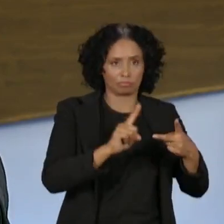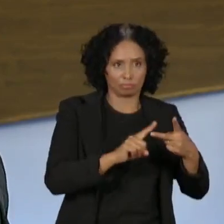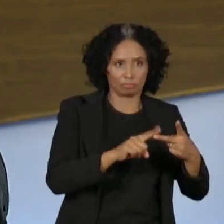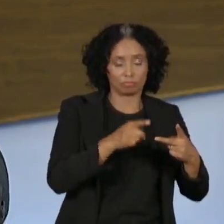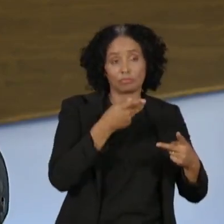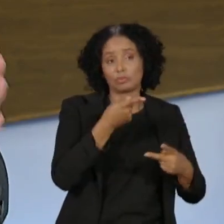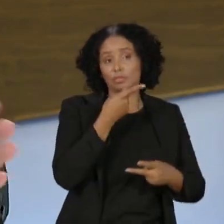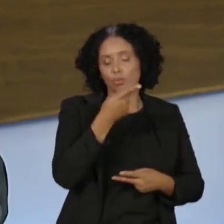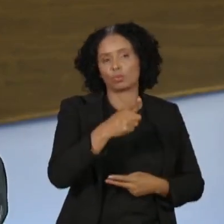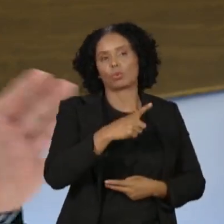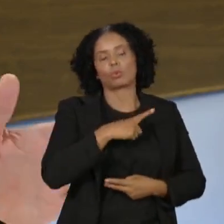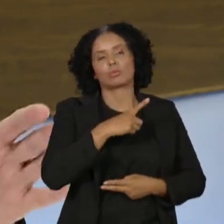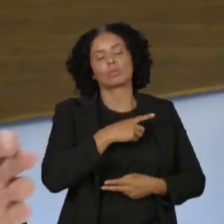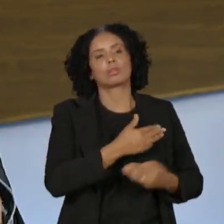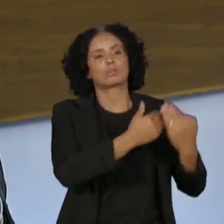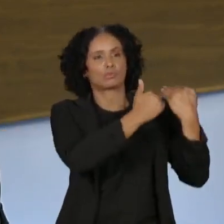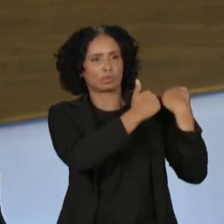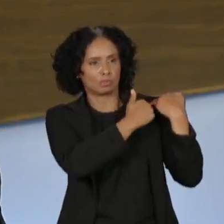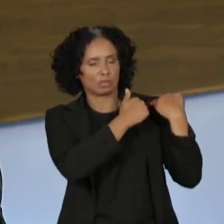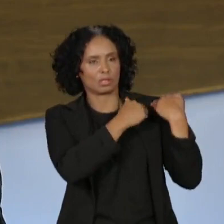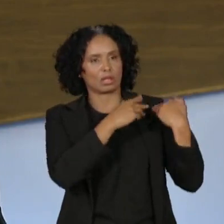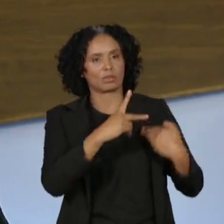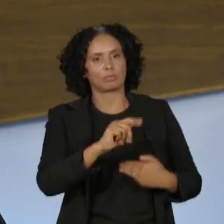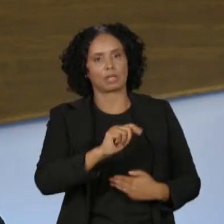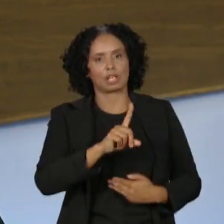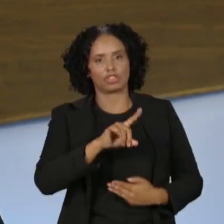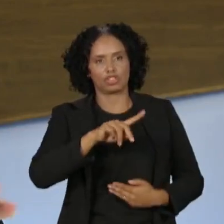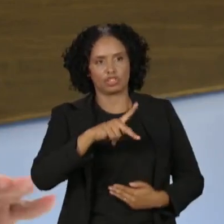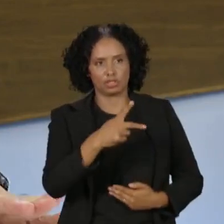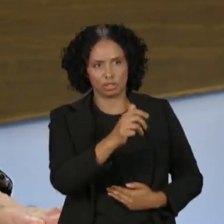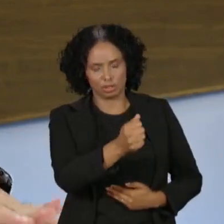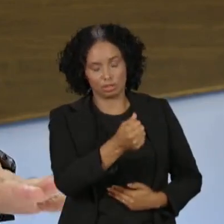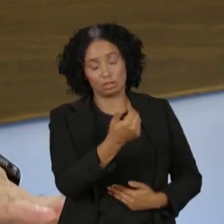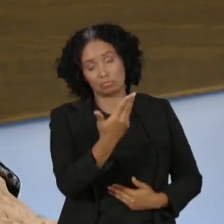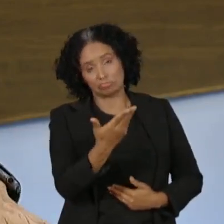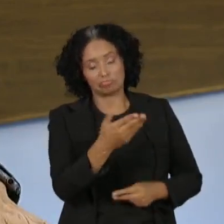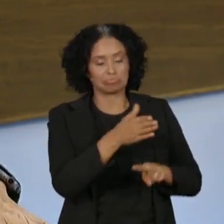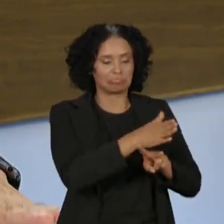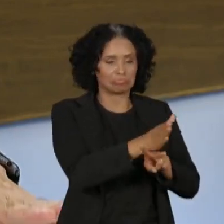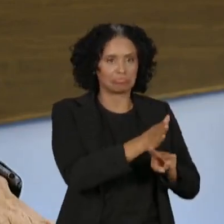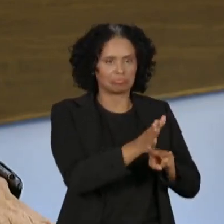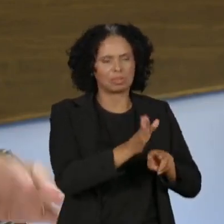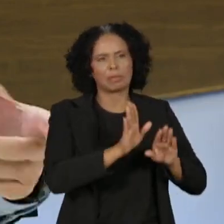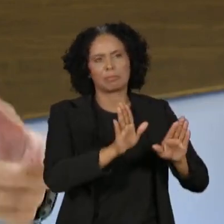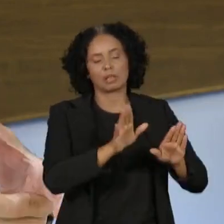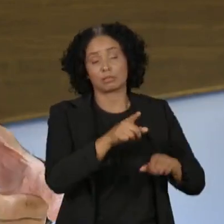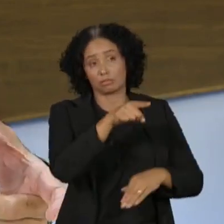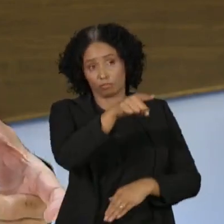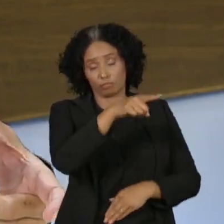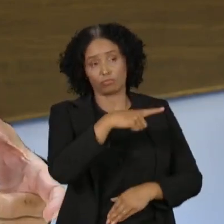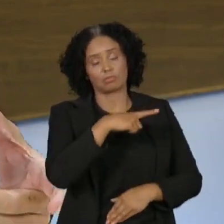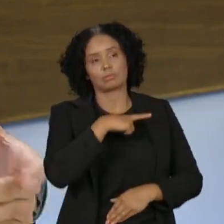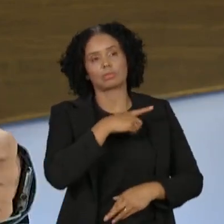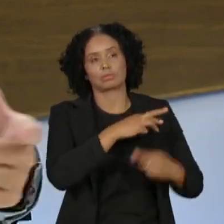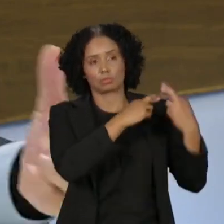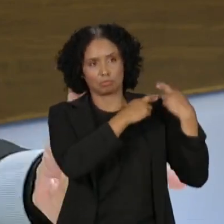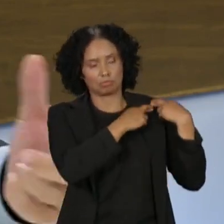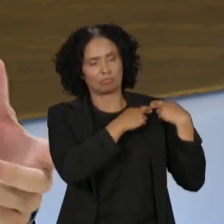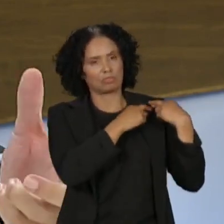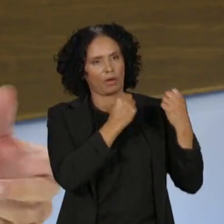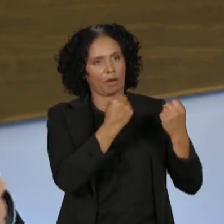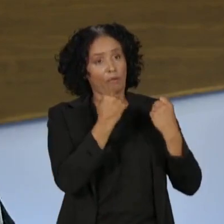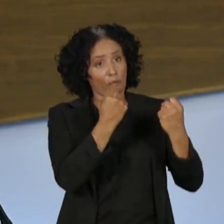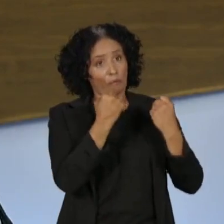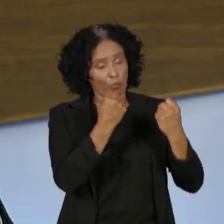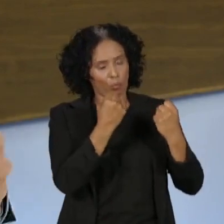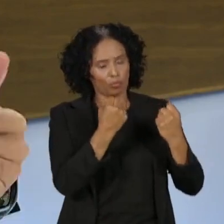do ministro Padilha, que as missões estão bem divididas ali entre o senhor e ele, mas como o senhor é uma voz muito potente no núcleo político do governo, no coração